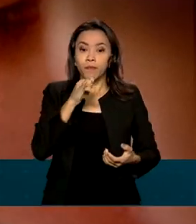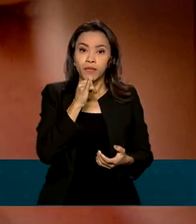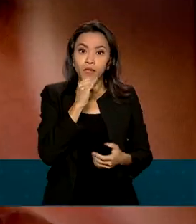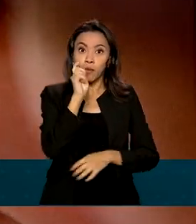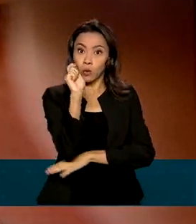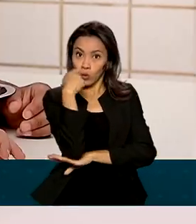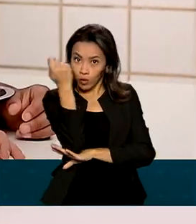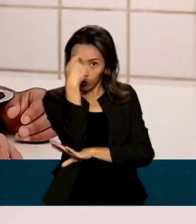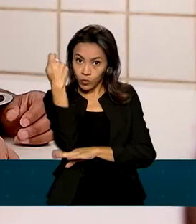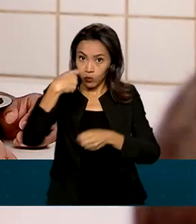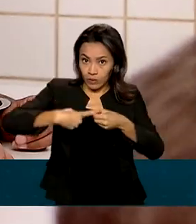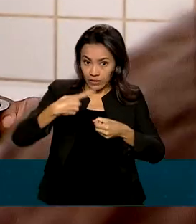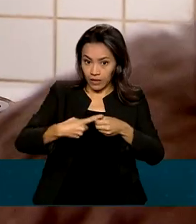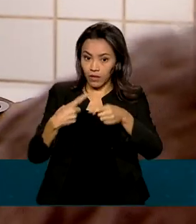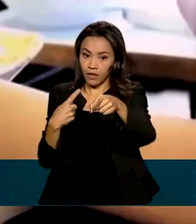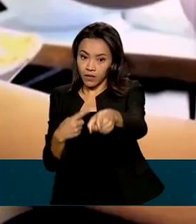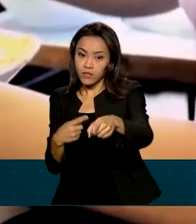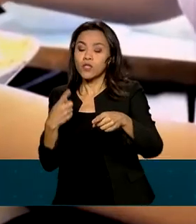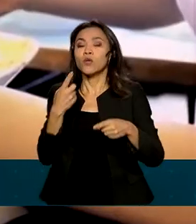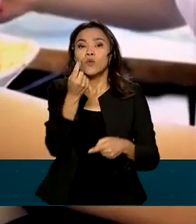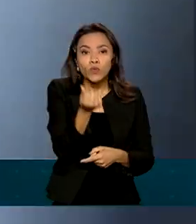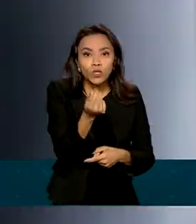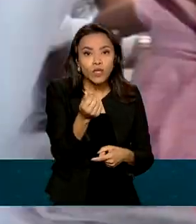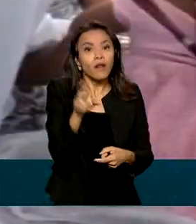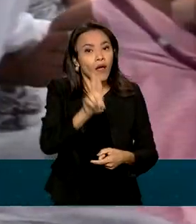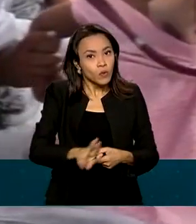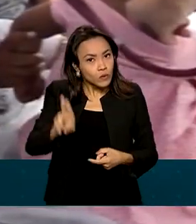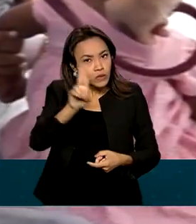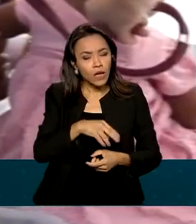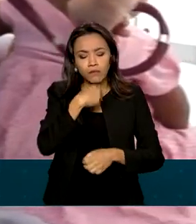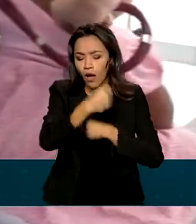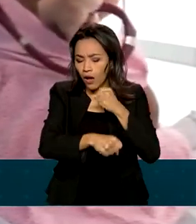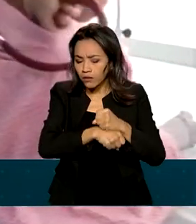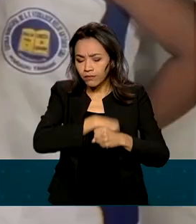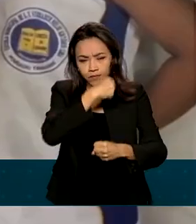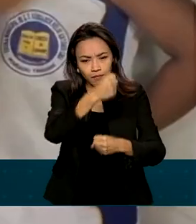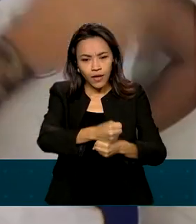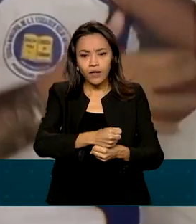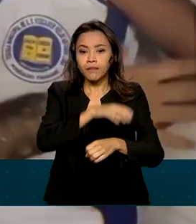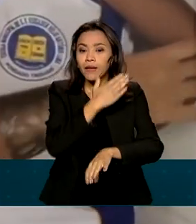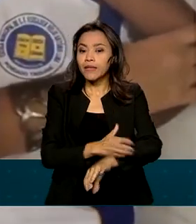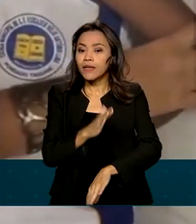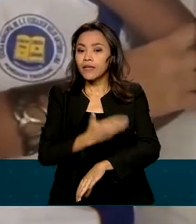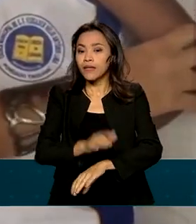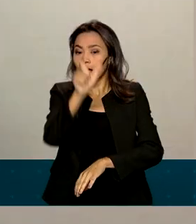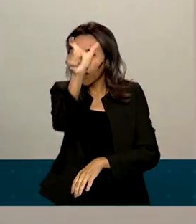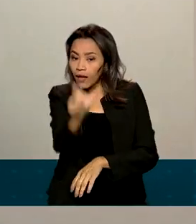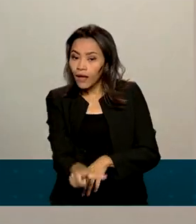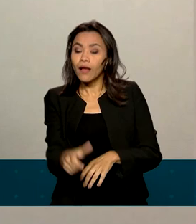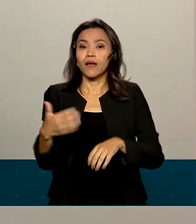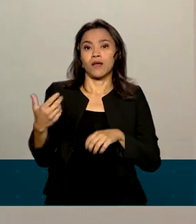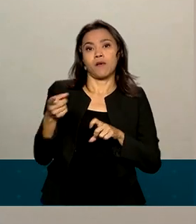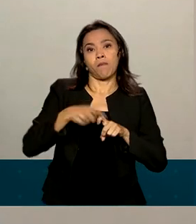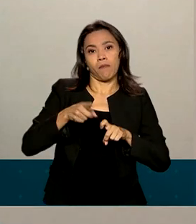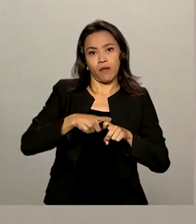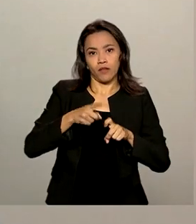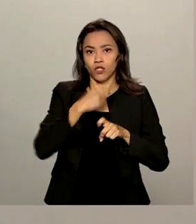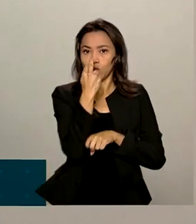no Rio Grande do Sul, o recurso é usado anualmente na capacitação de nutricionistas. Uma